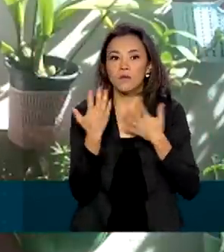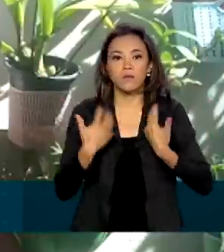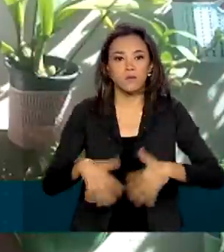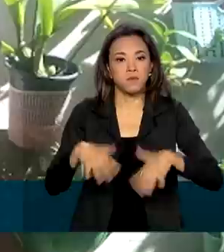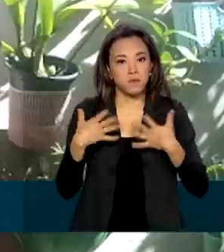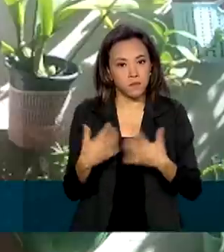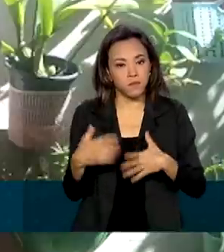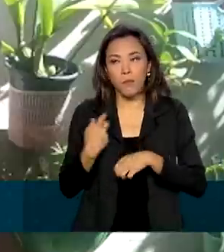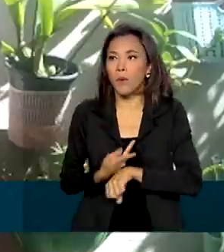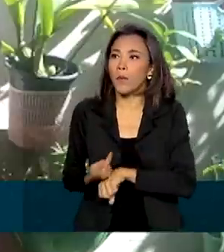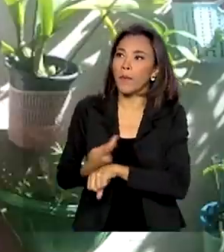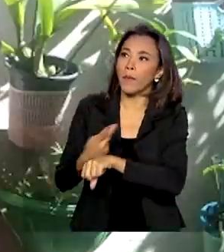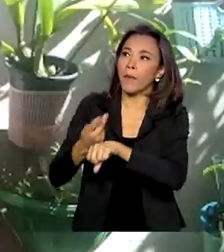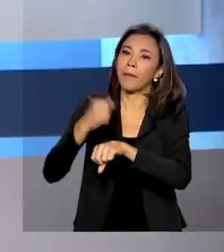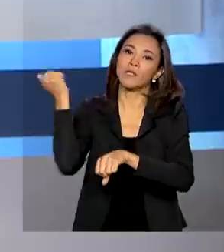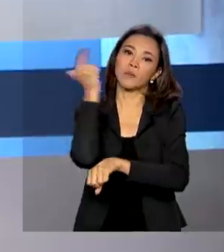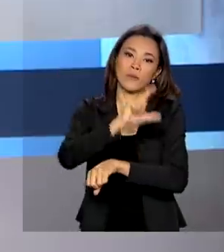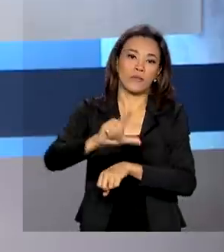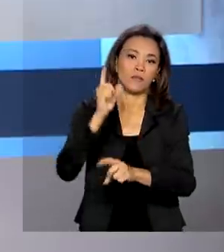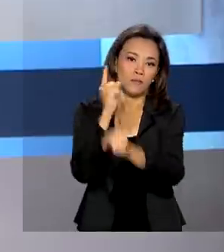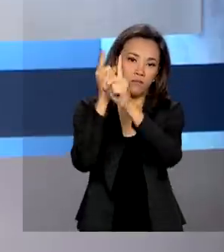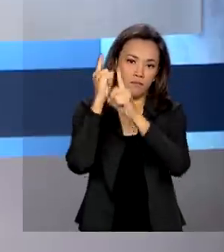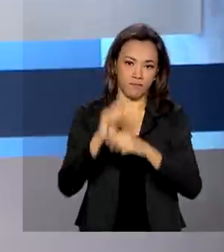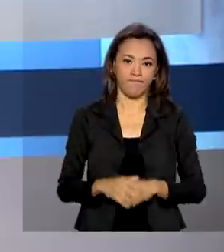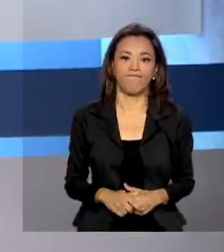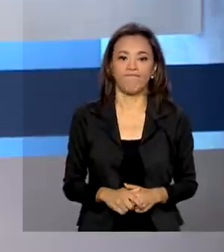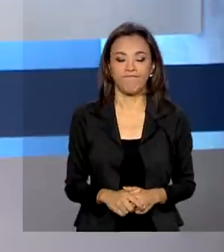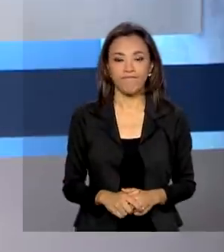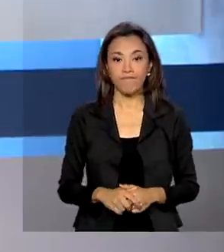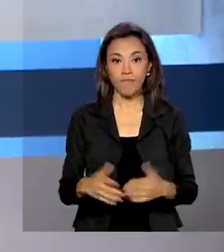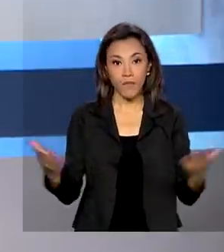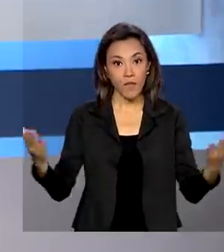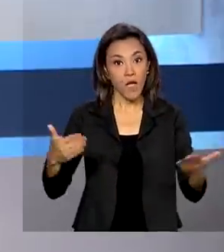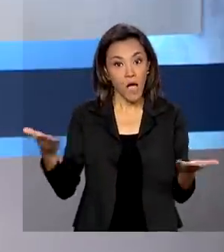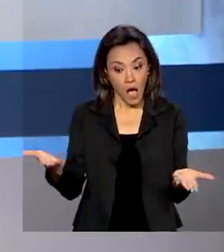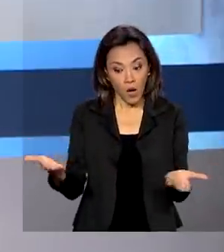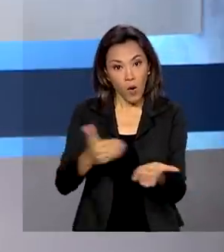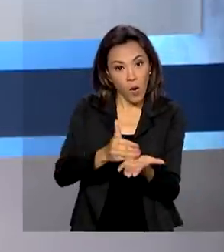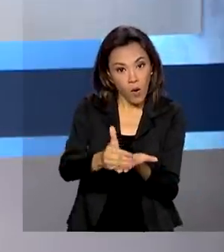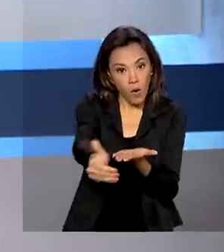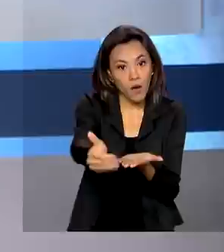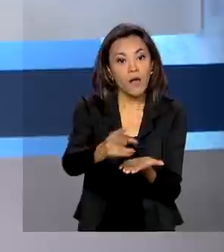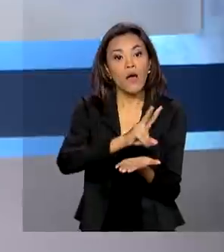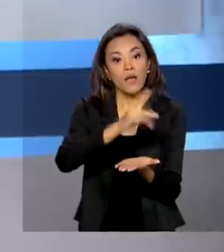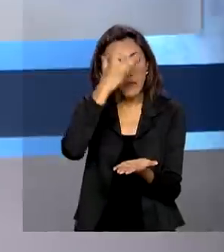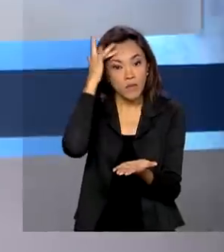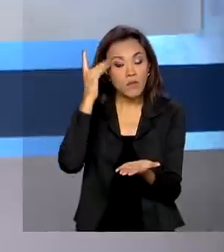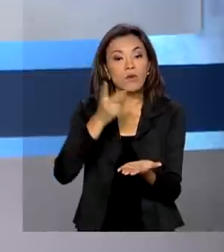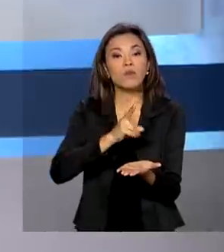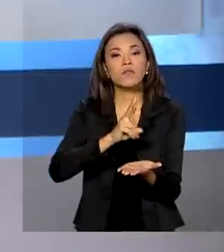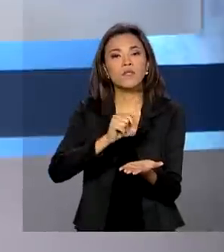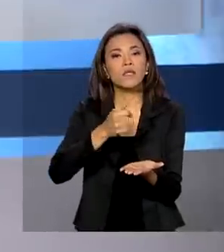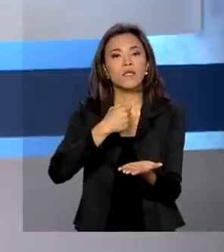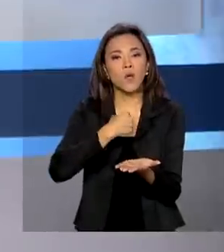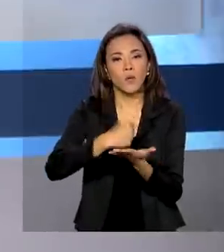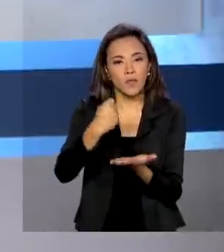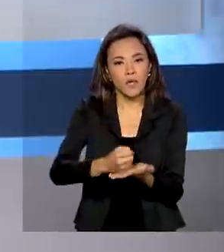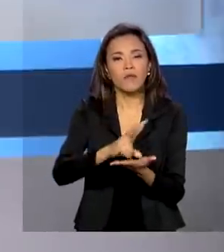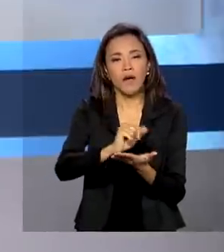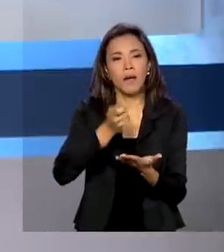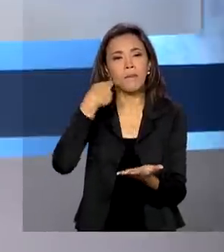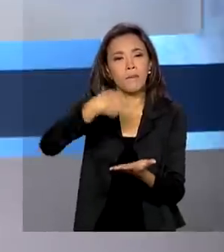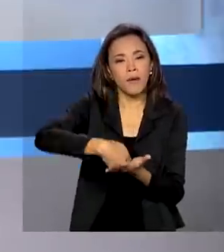e uma busca com vitórias. A partir de agora, os empregadores vão poder pagar a guia do Simples